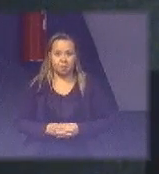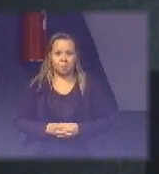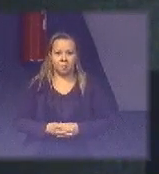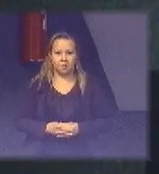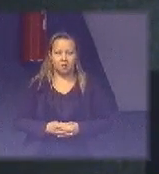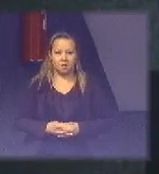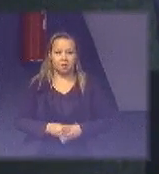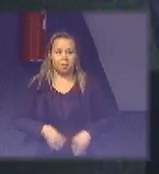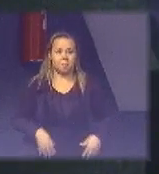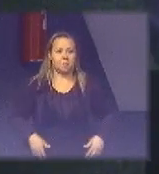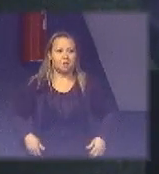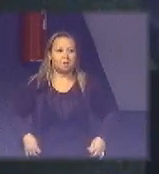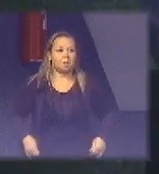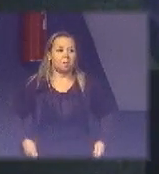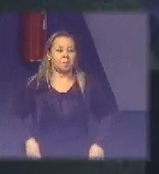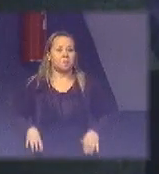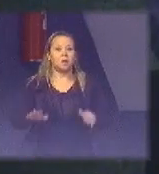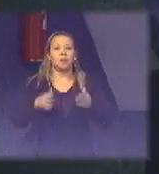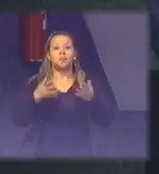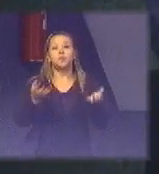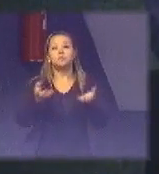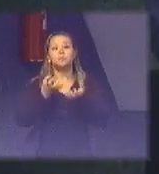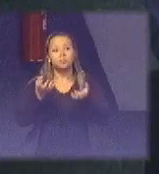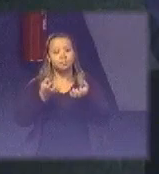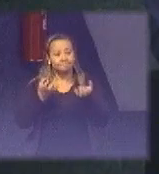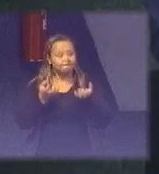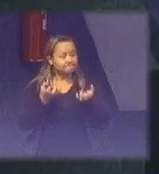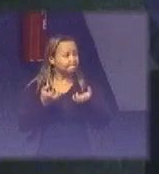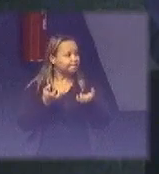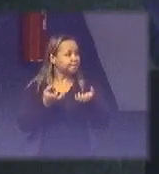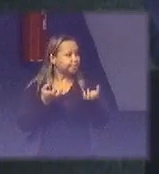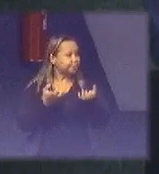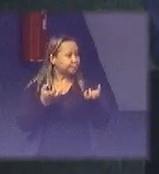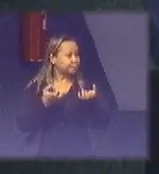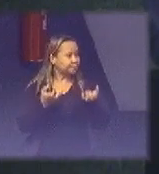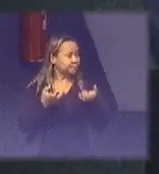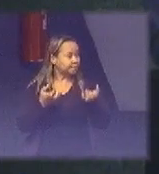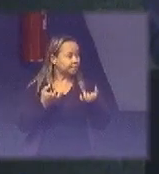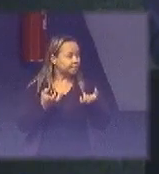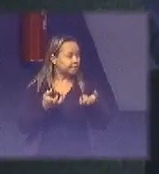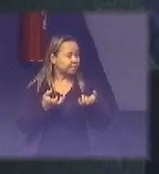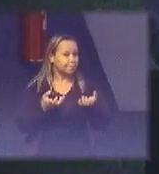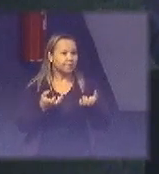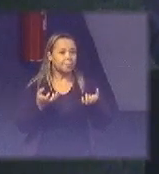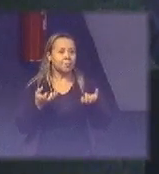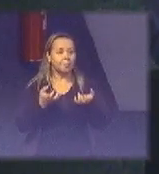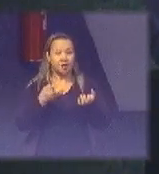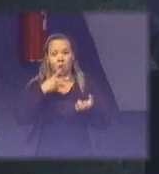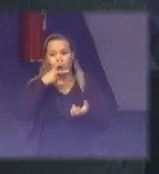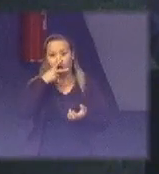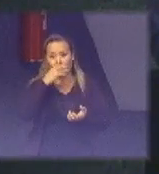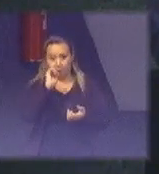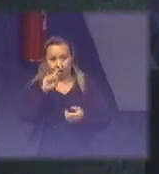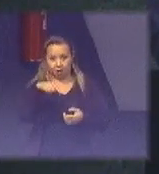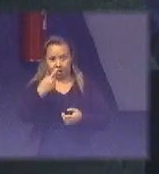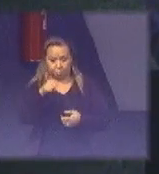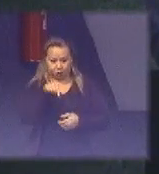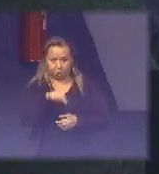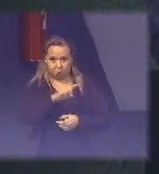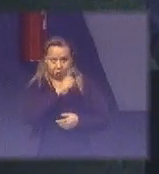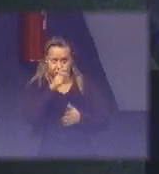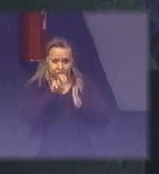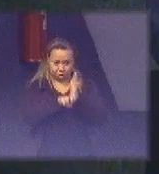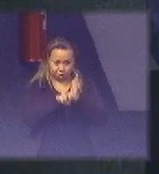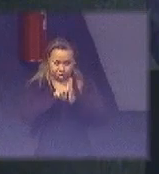Bom. Então, eu queria... Assim, lembrei. O pai, também, depois desse dia, eu